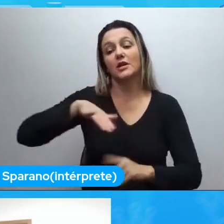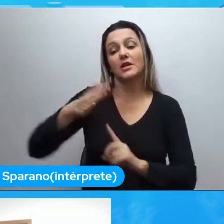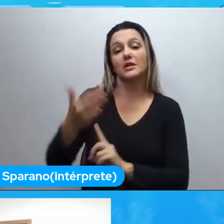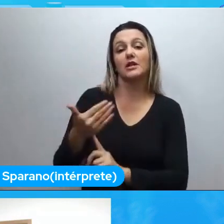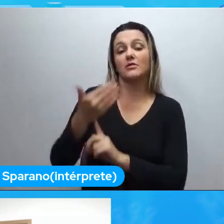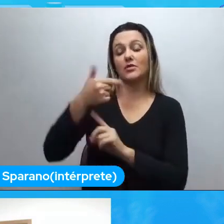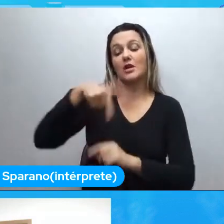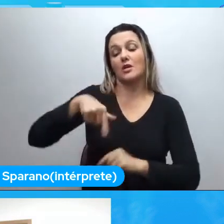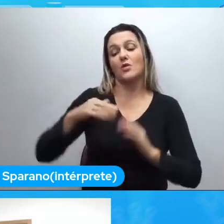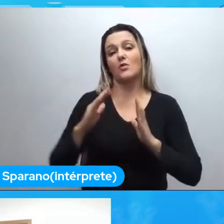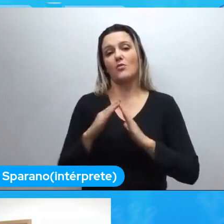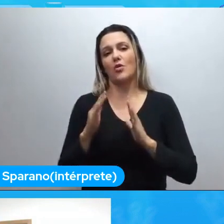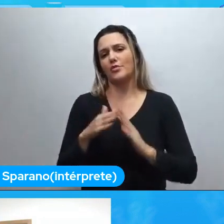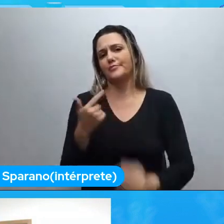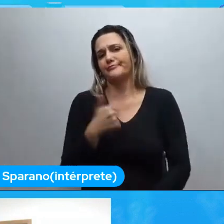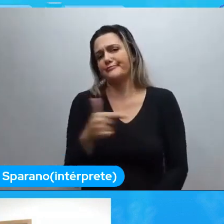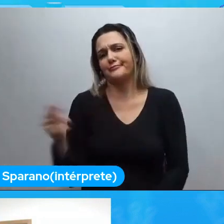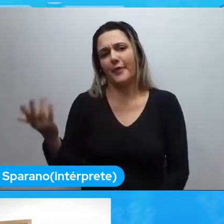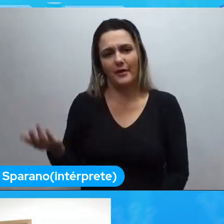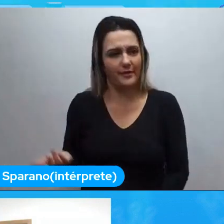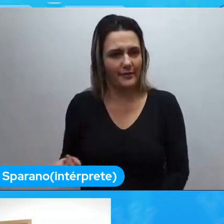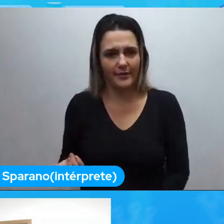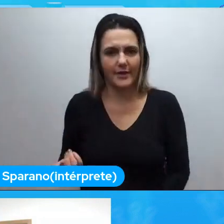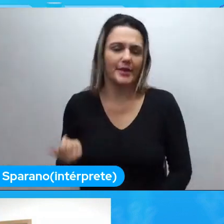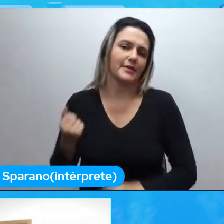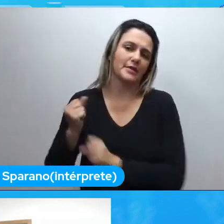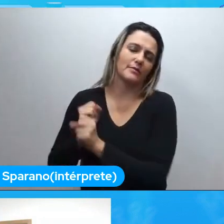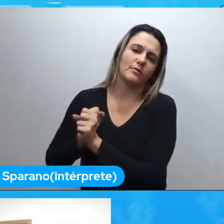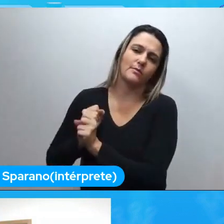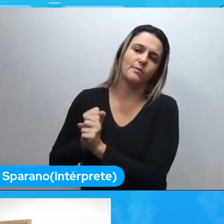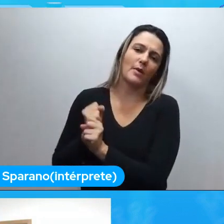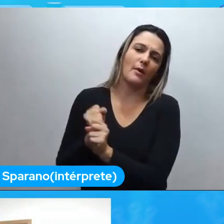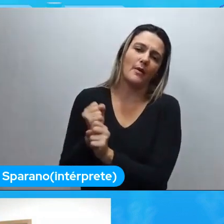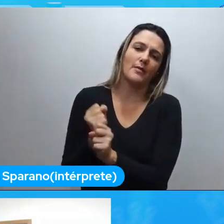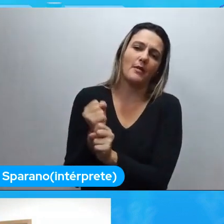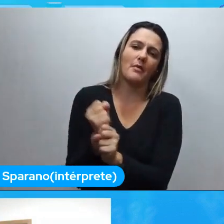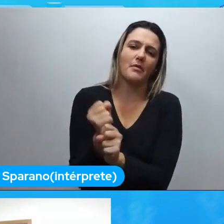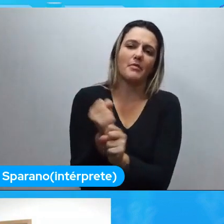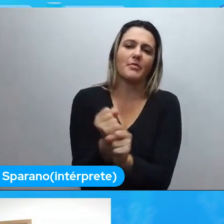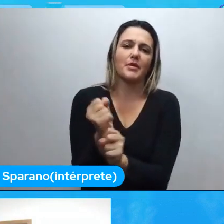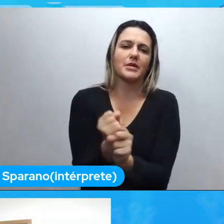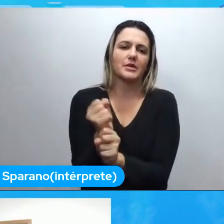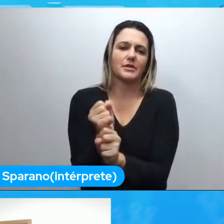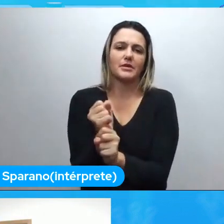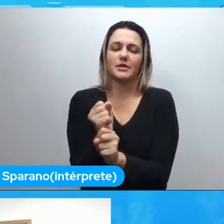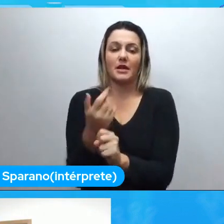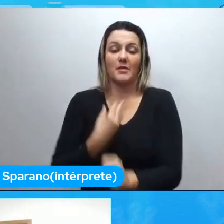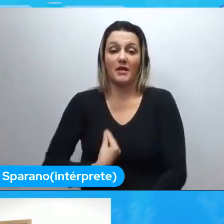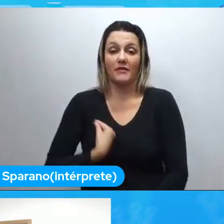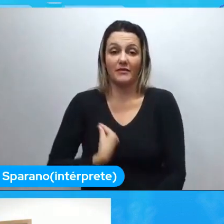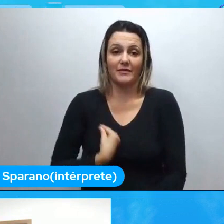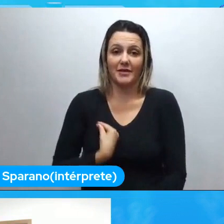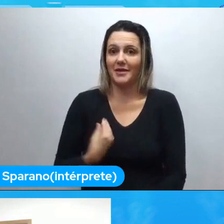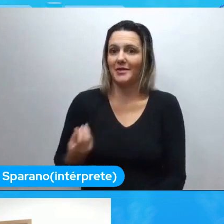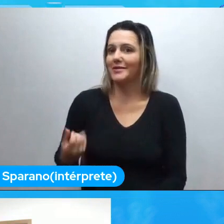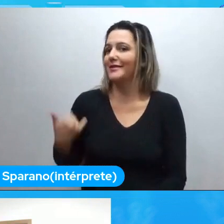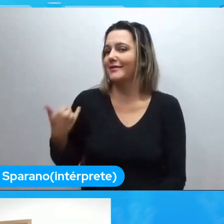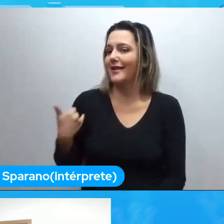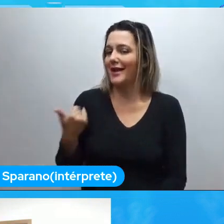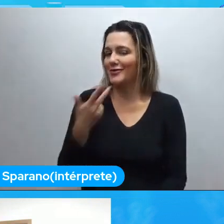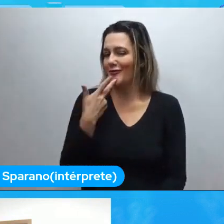eu moro, ela não existe. Esses anos todinhos aqui que eu estou... Esses anos todinhos da minha vida, que eu não vou dizer quantos anos eu tenho,